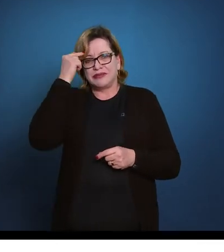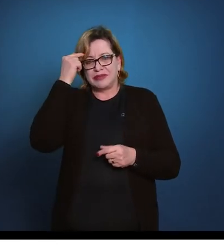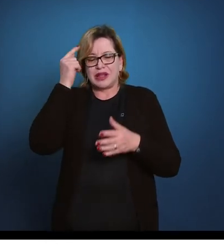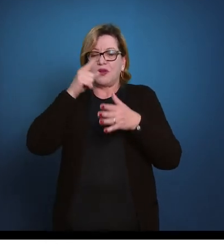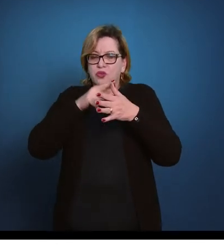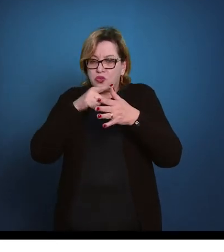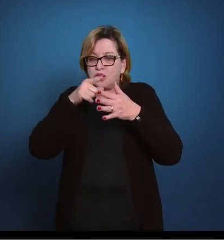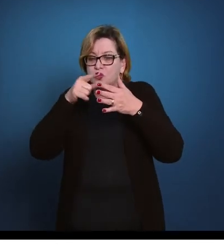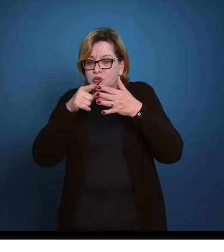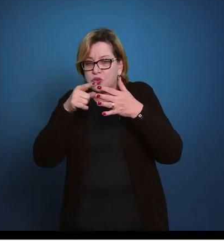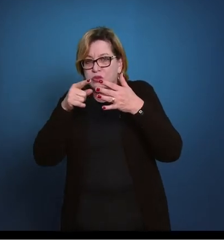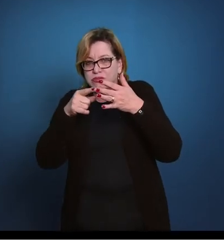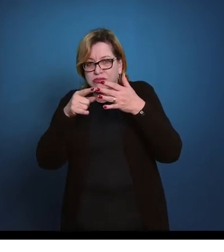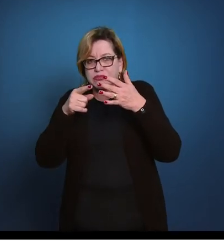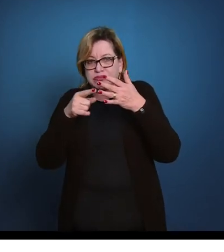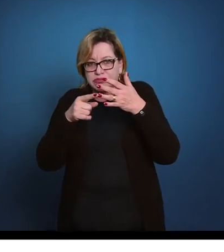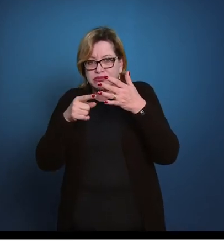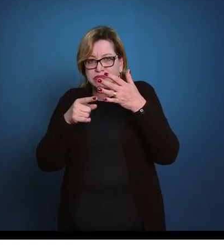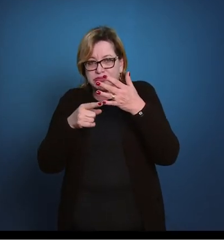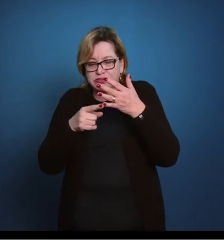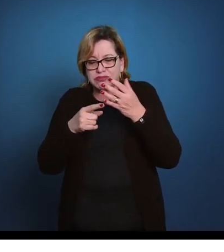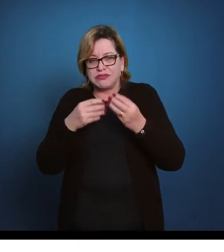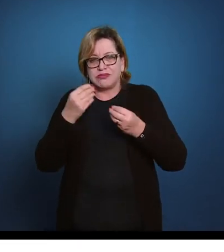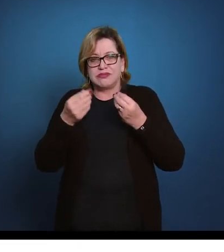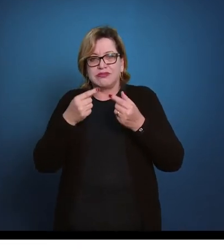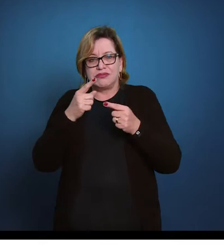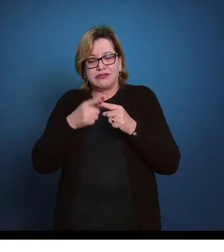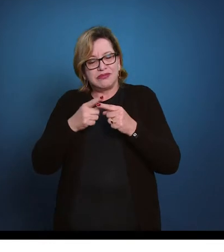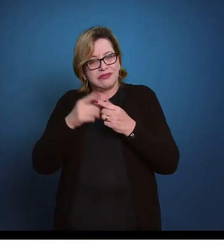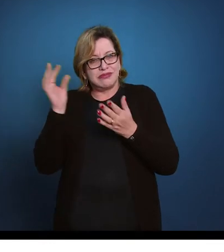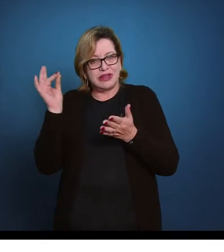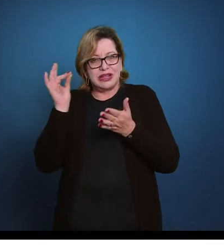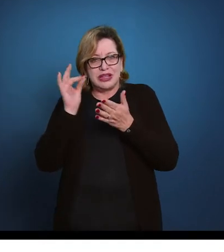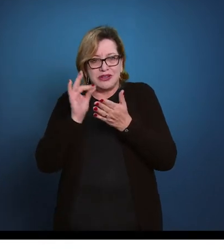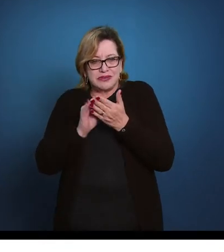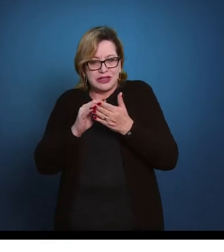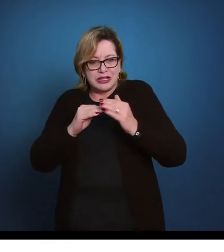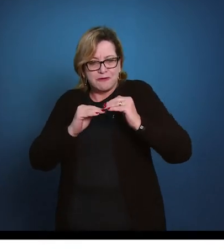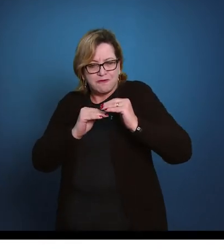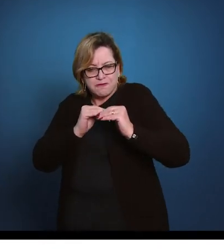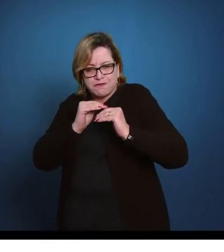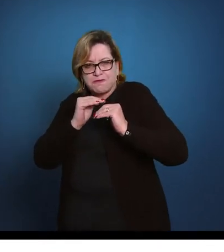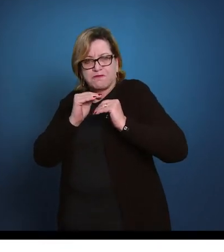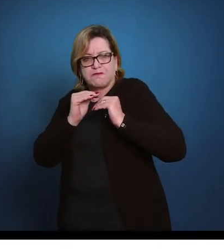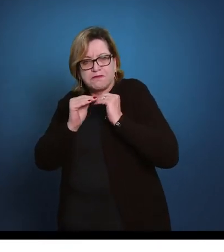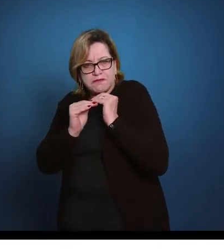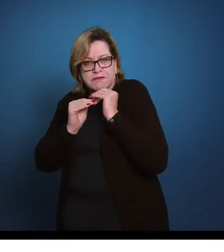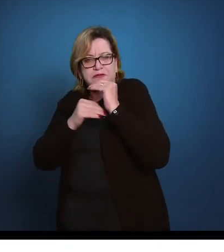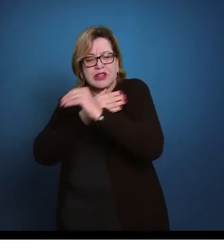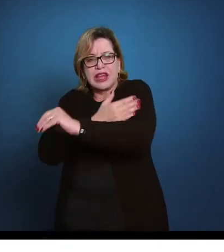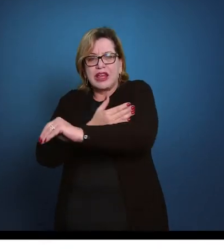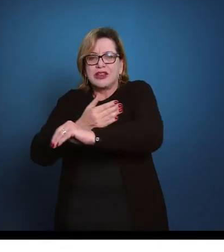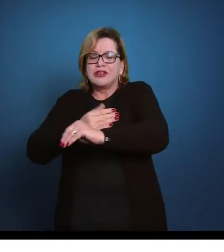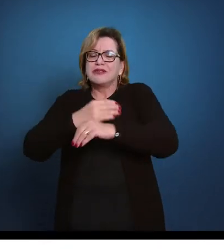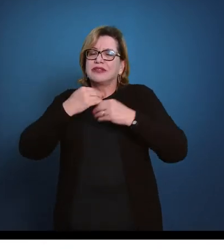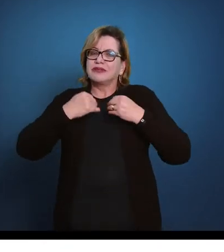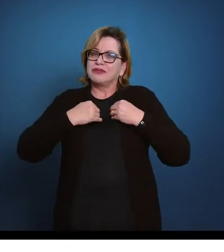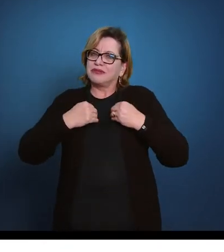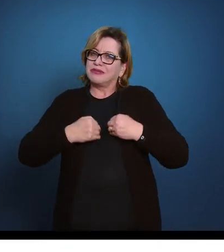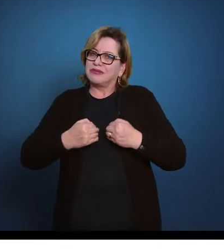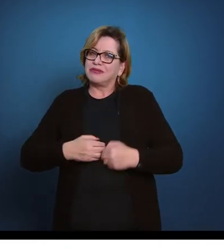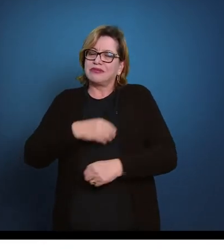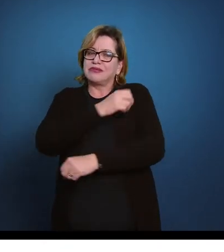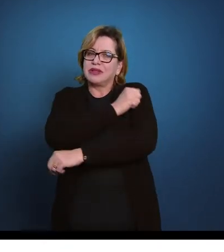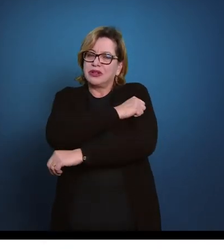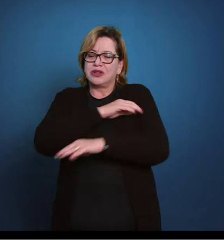nessa sequência, porque na verdade ela constrói, ela vai acostumando o corpo dos nossos alunos com